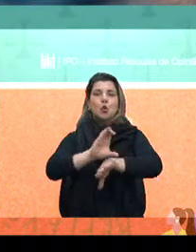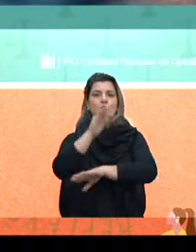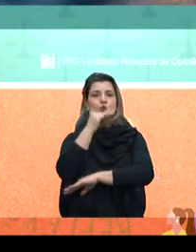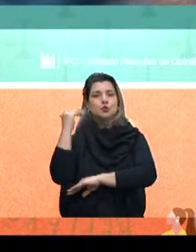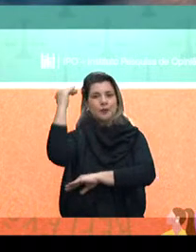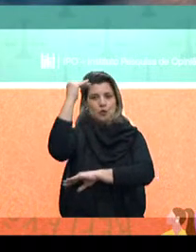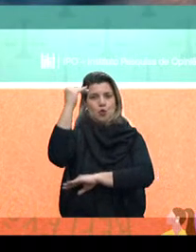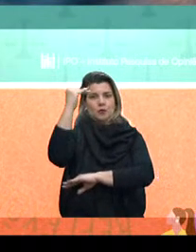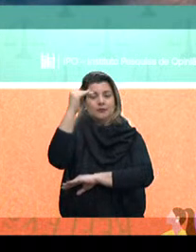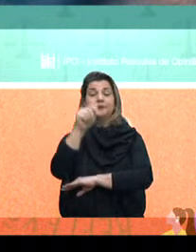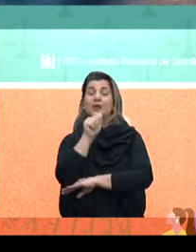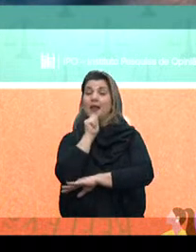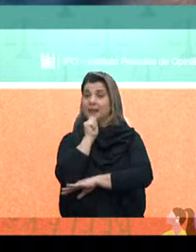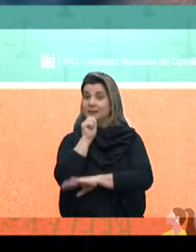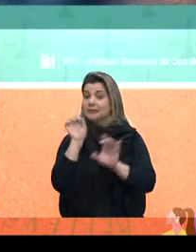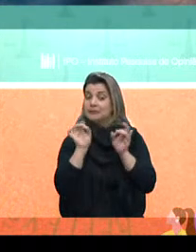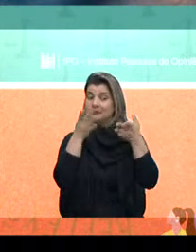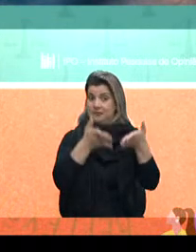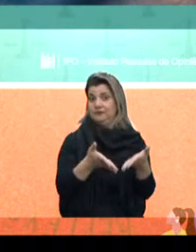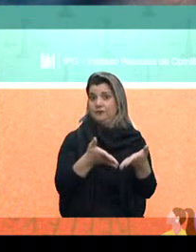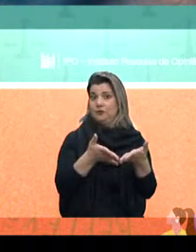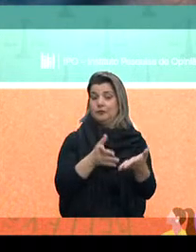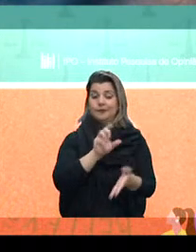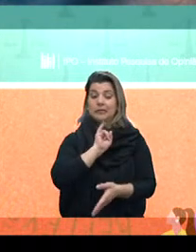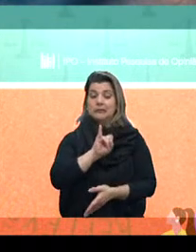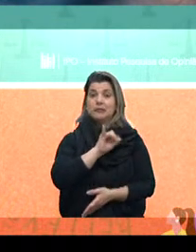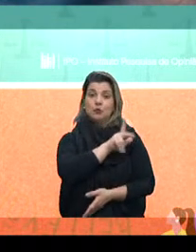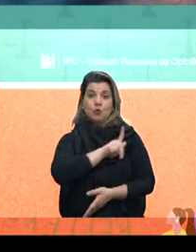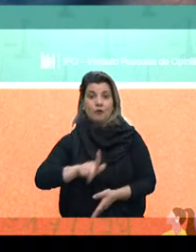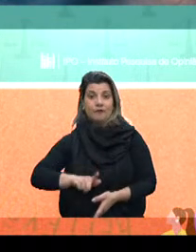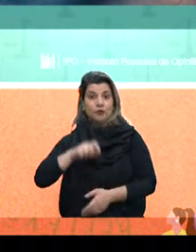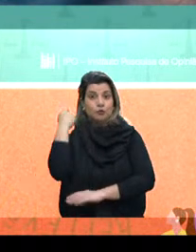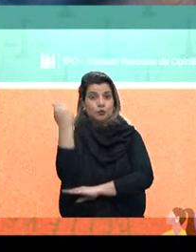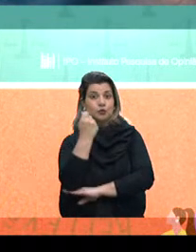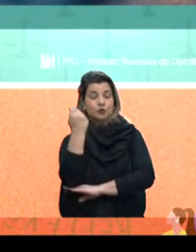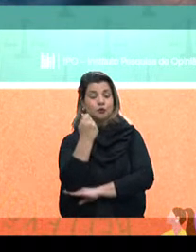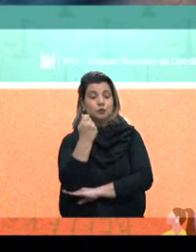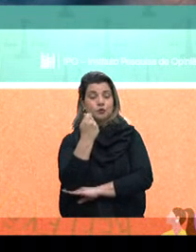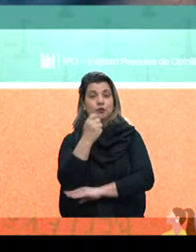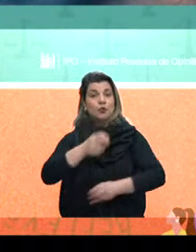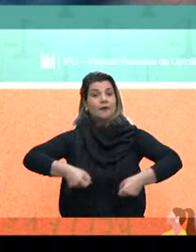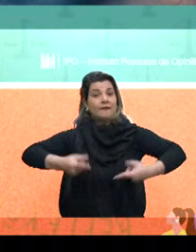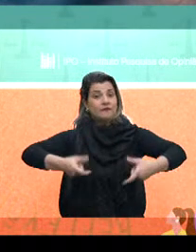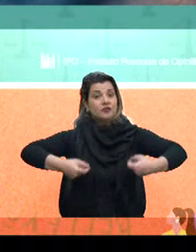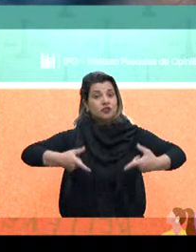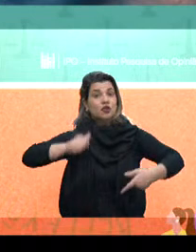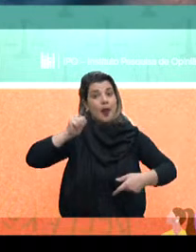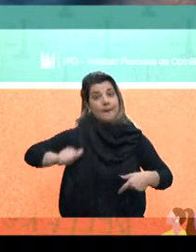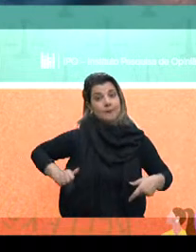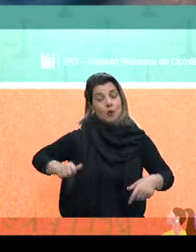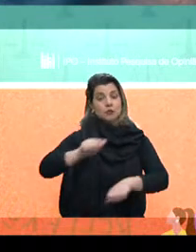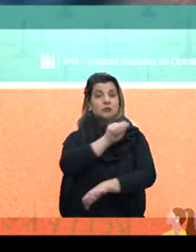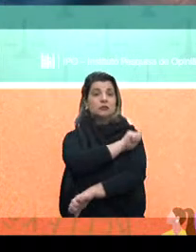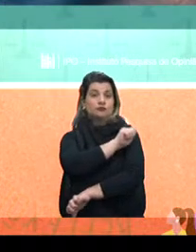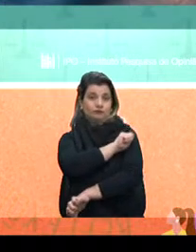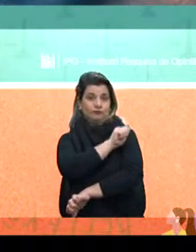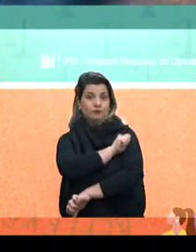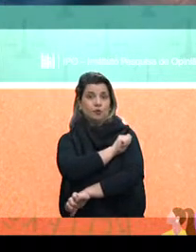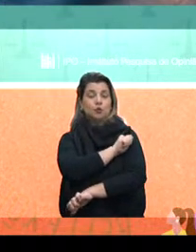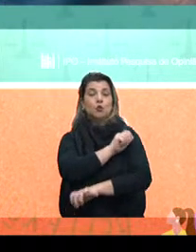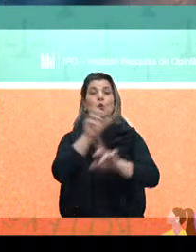Aí nós testamos especificadamente se o governo do Rio Grande do Sul deveria investir em bolsas de estudo para os alunos com dificuldade.